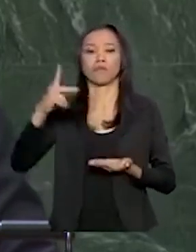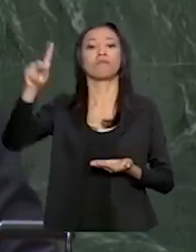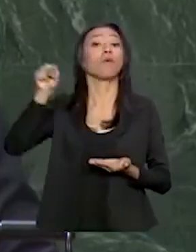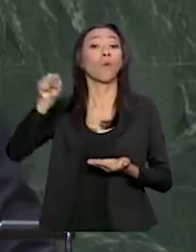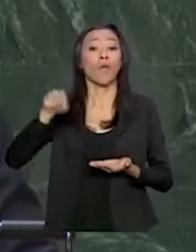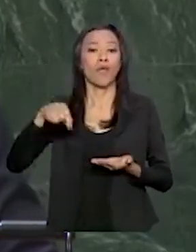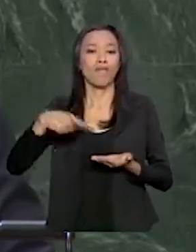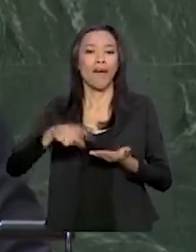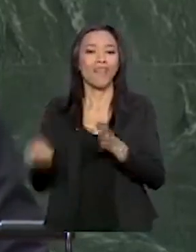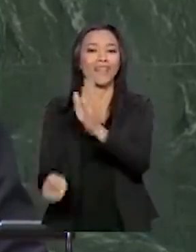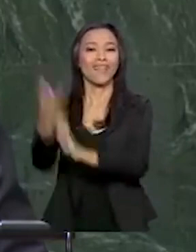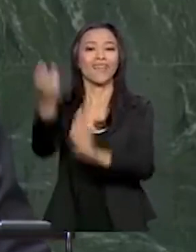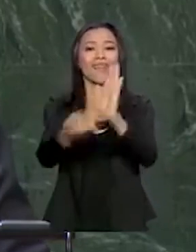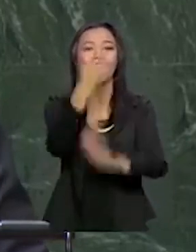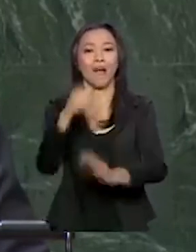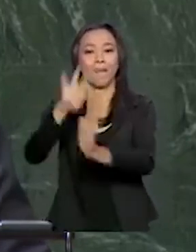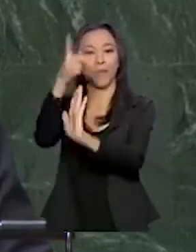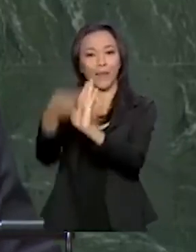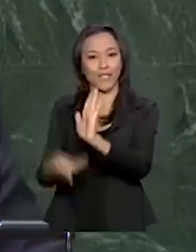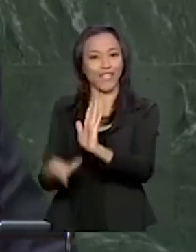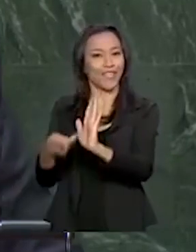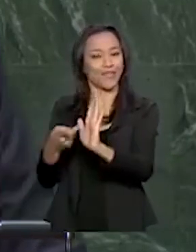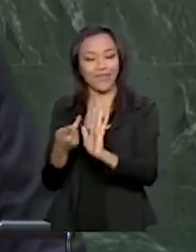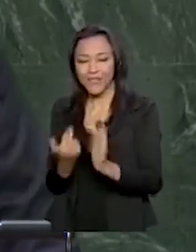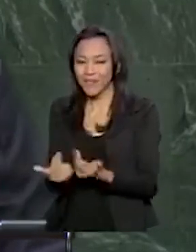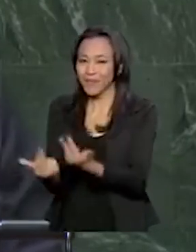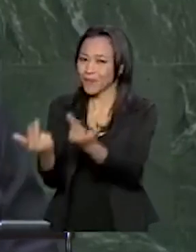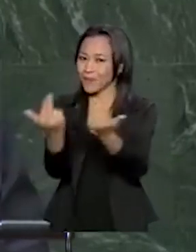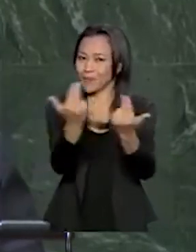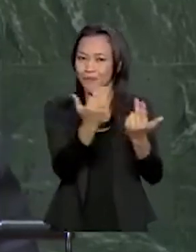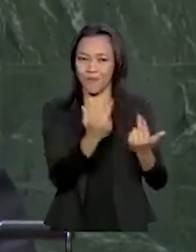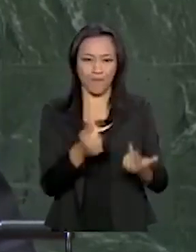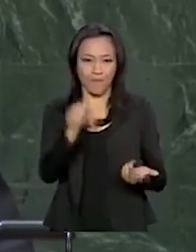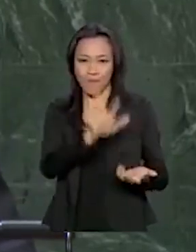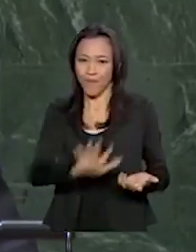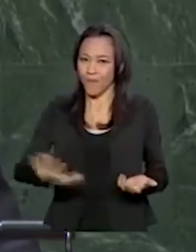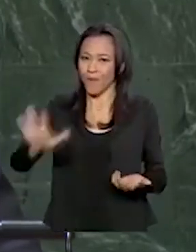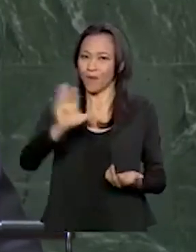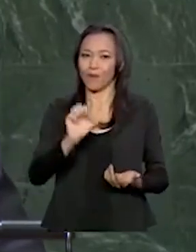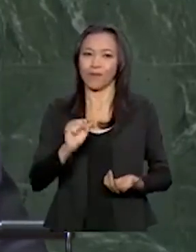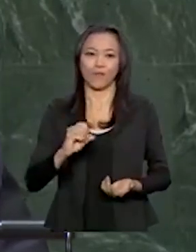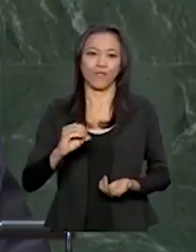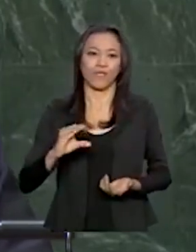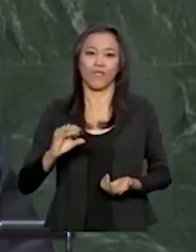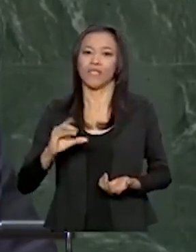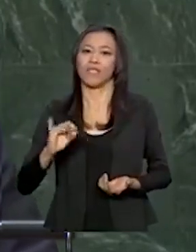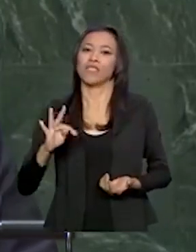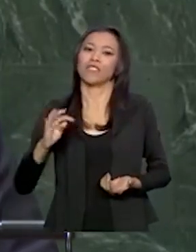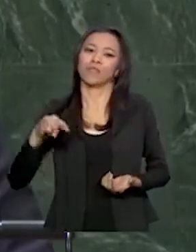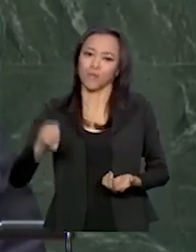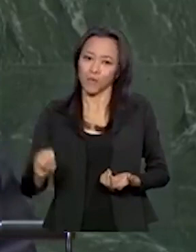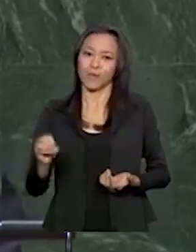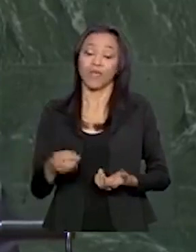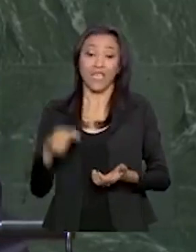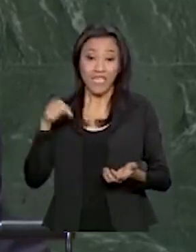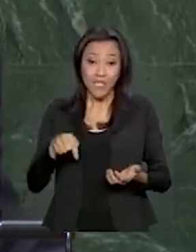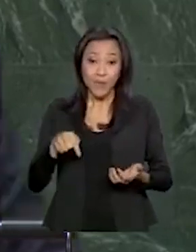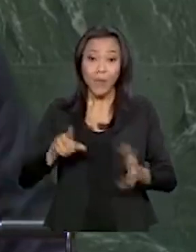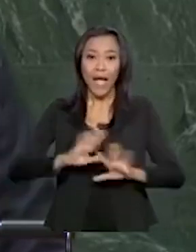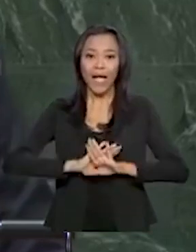semelhantes em toda a região. Essa fonte de recursos secou.